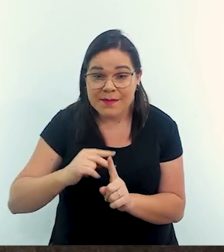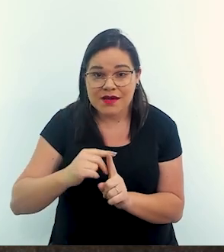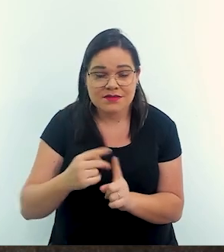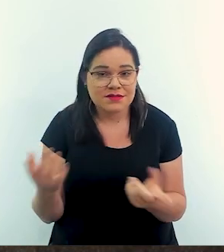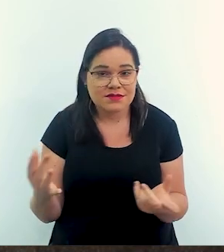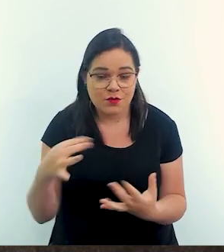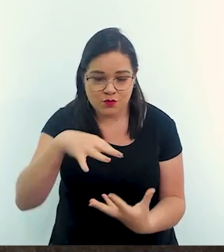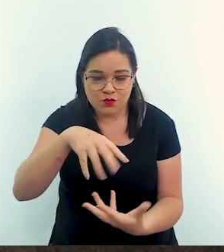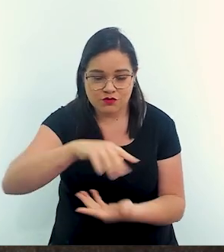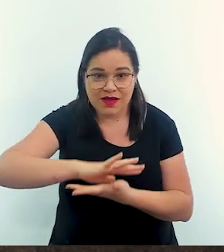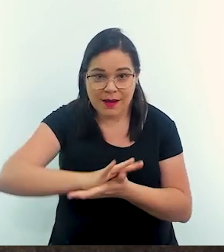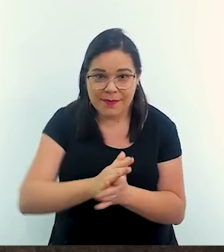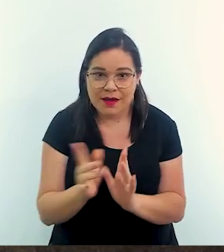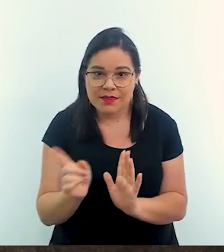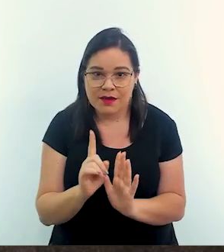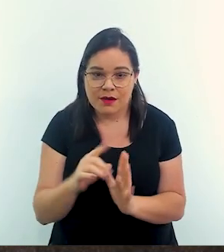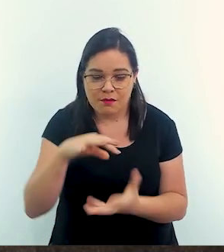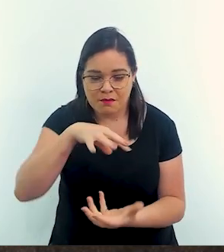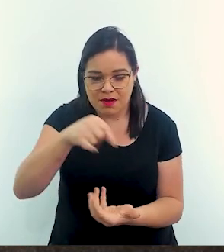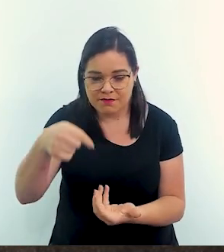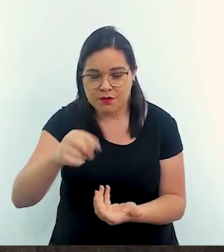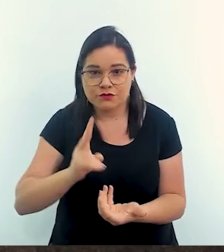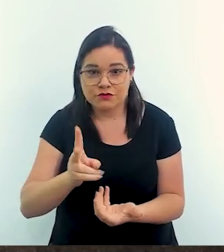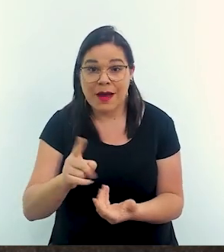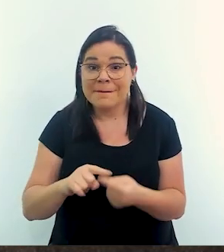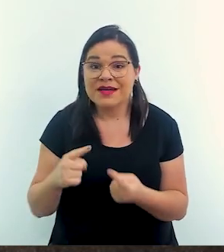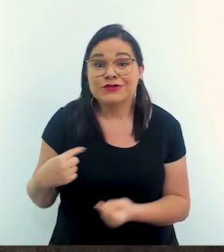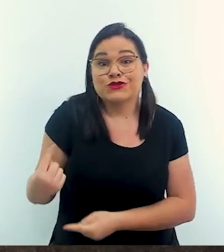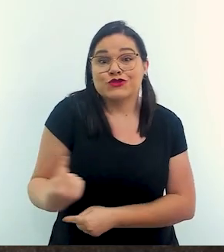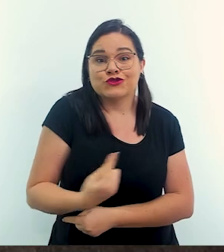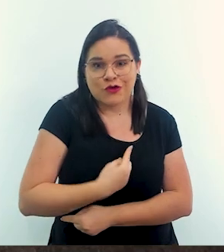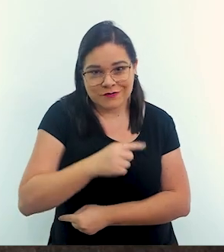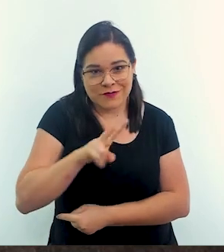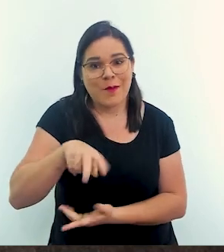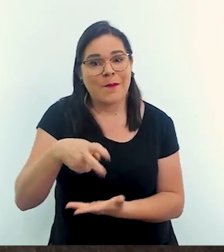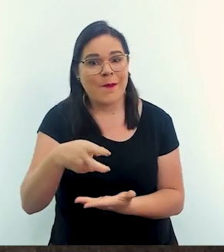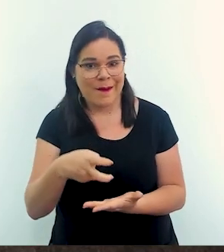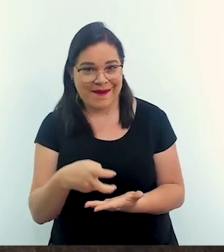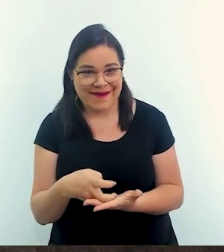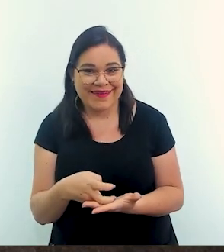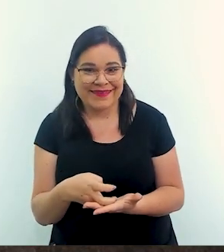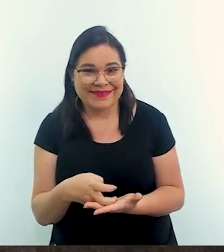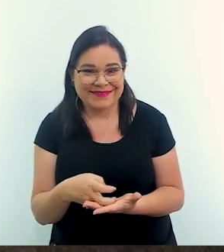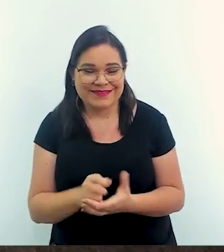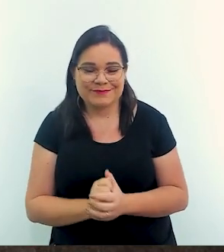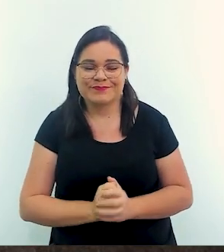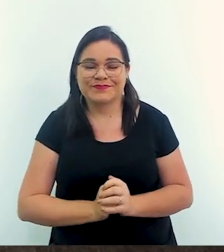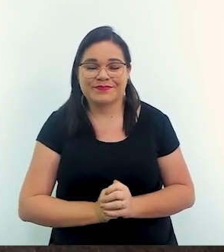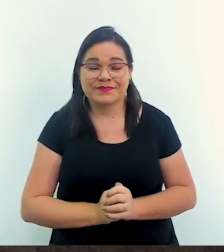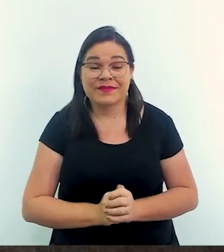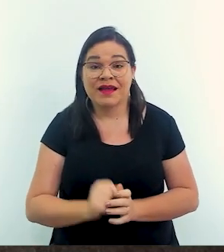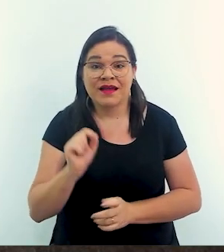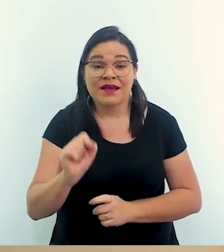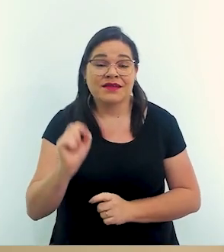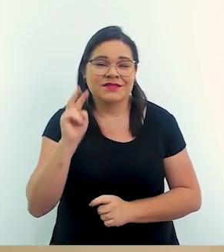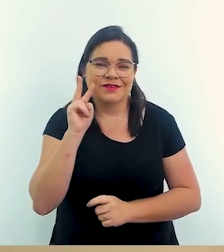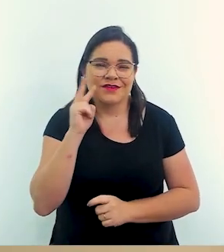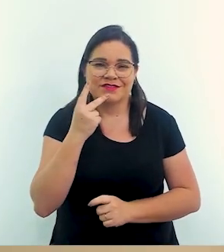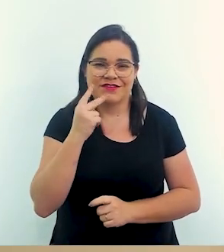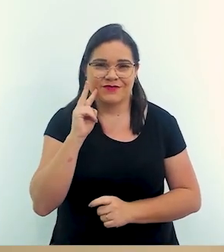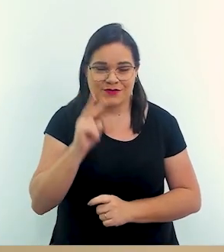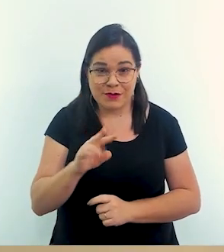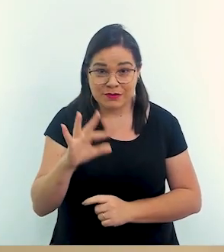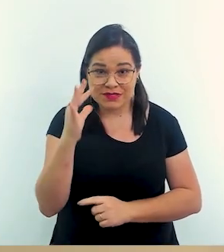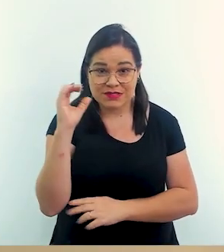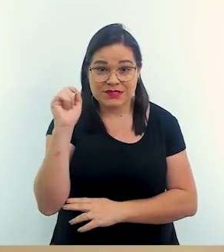que a Terra não vai acabar. O planeta vai continuar. A gente que vai morrer. Exatamente. E essa história, o que a gente